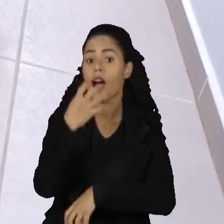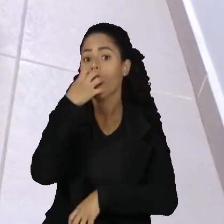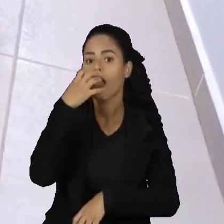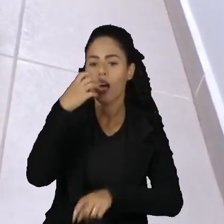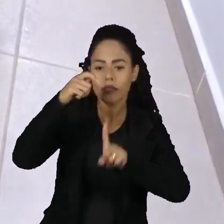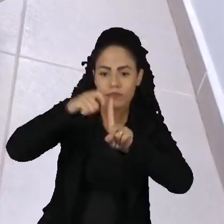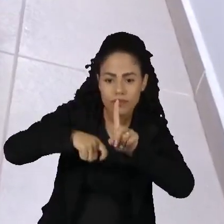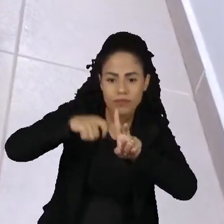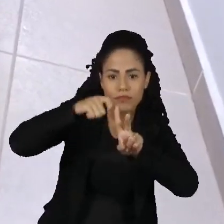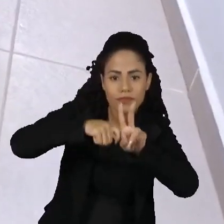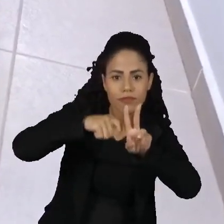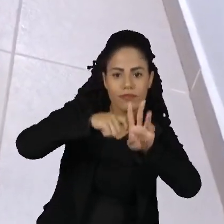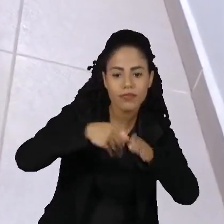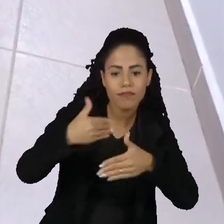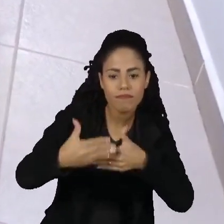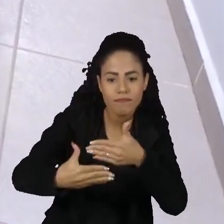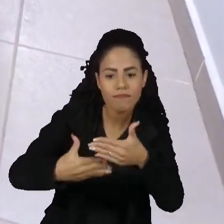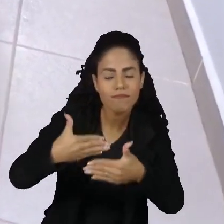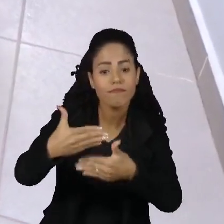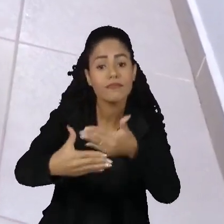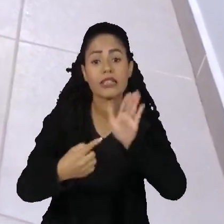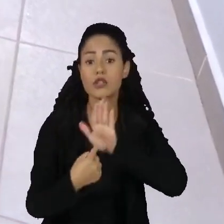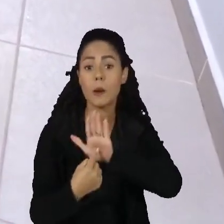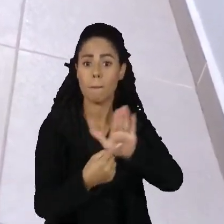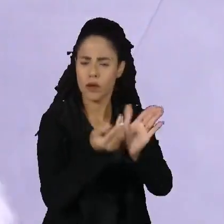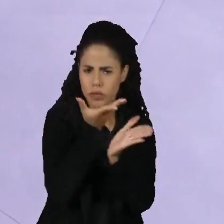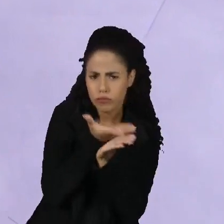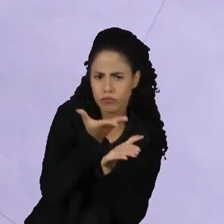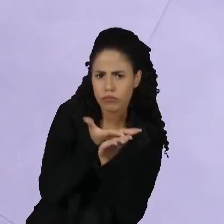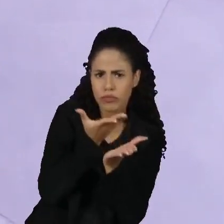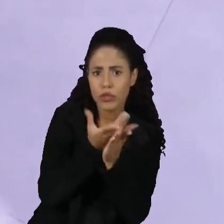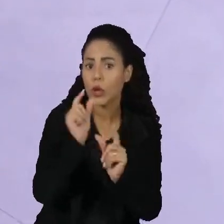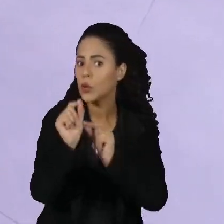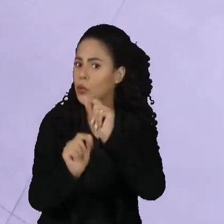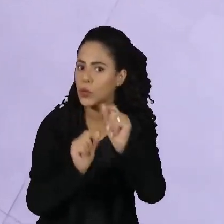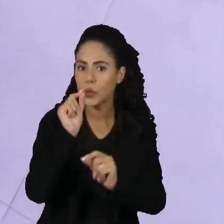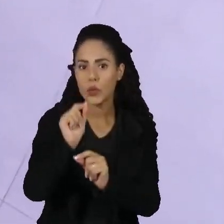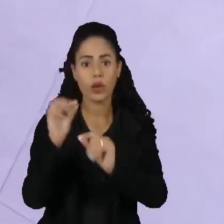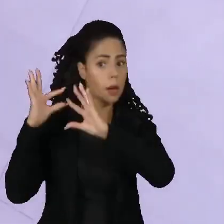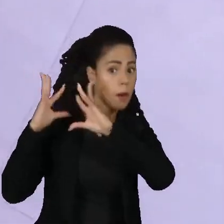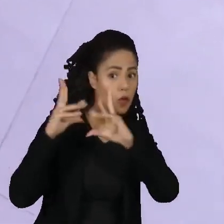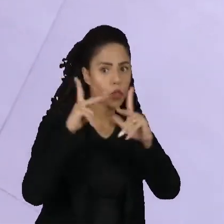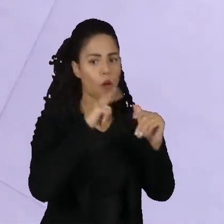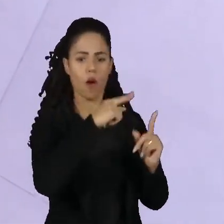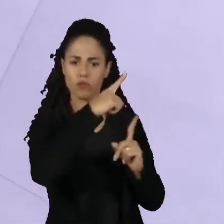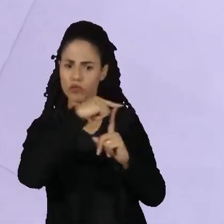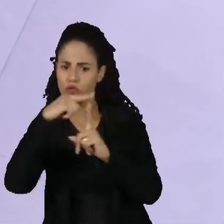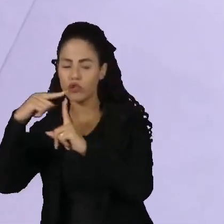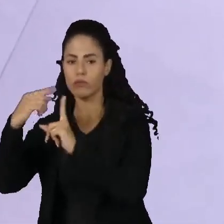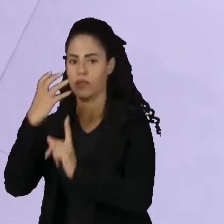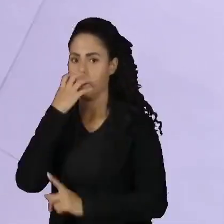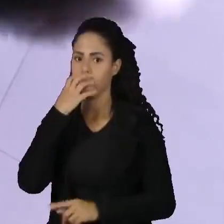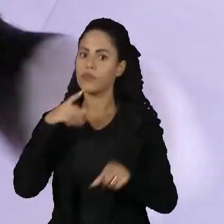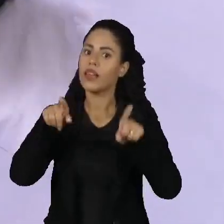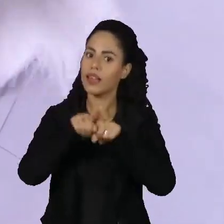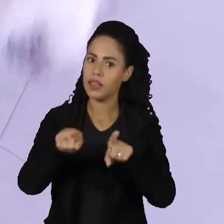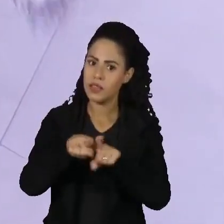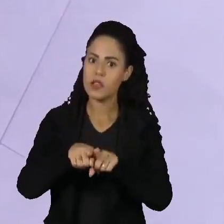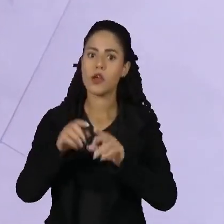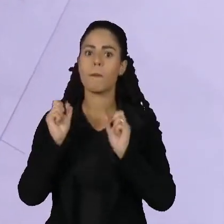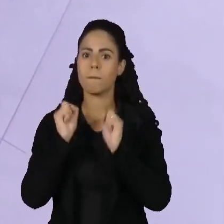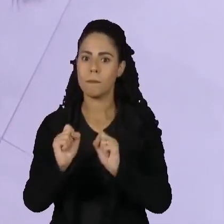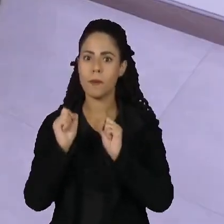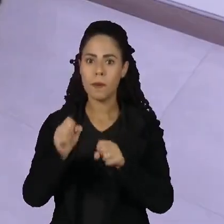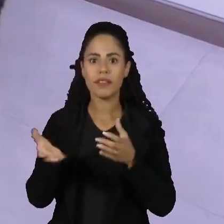primeiros meses de vida, também é apontado pelo estudo. E isso vale para todas as raças, inclusive o bom e